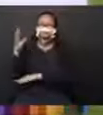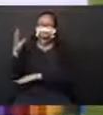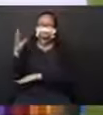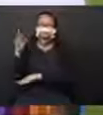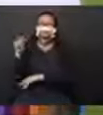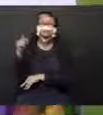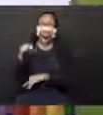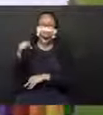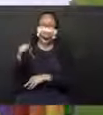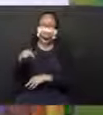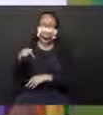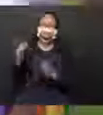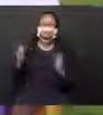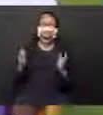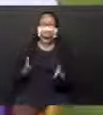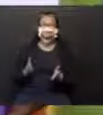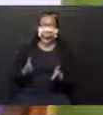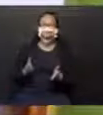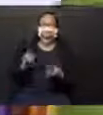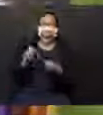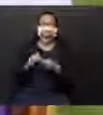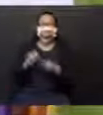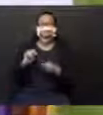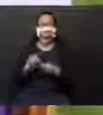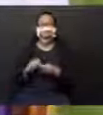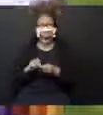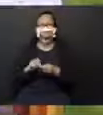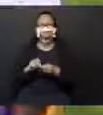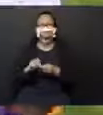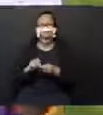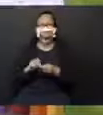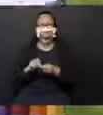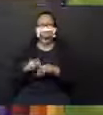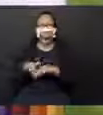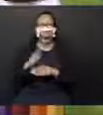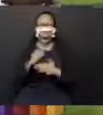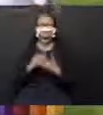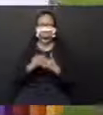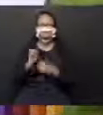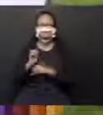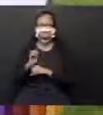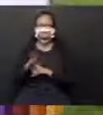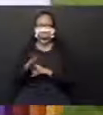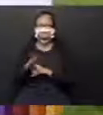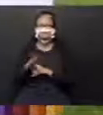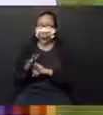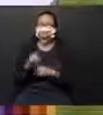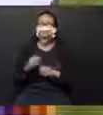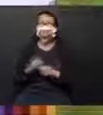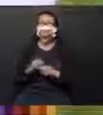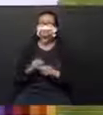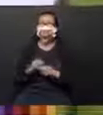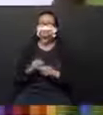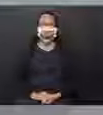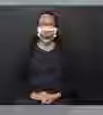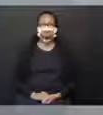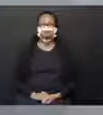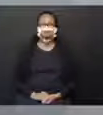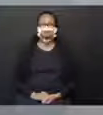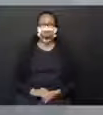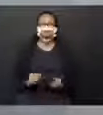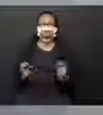Veio sim! E nós vamos fazer agora todas as projeções e vamos marcar com a setinha. Vamos lá?